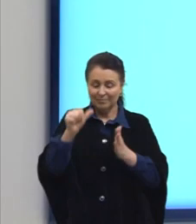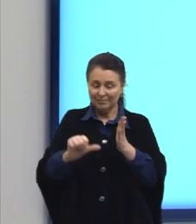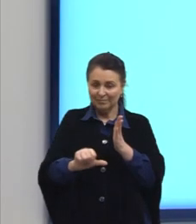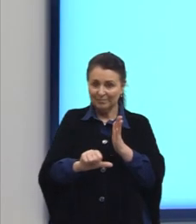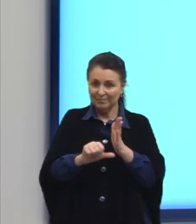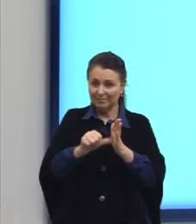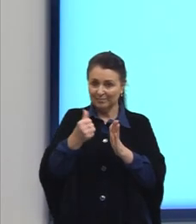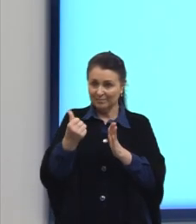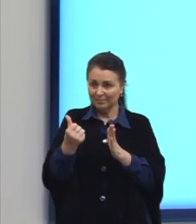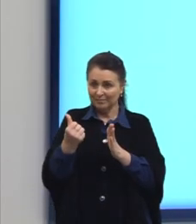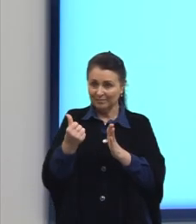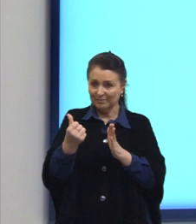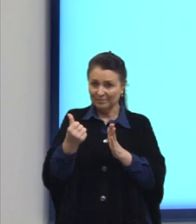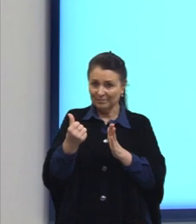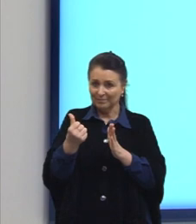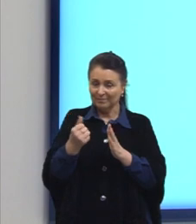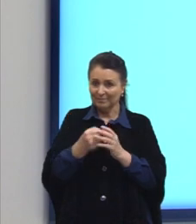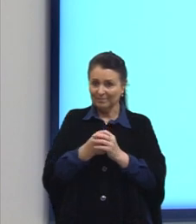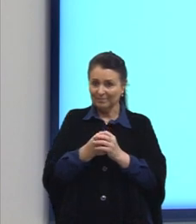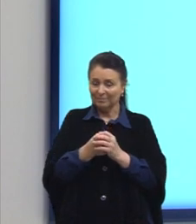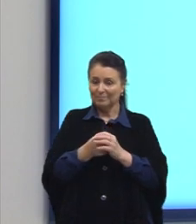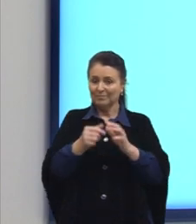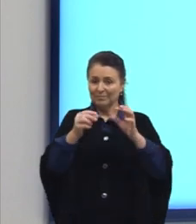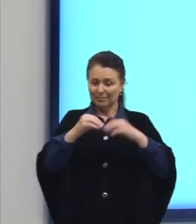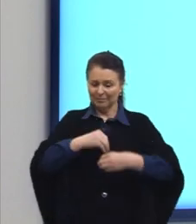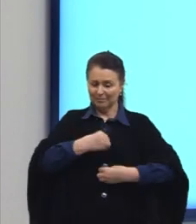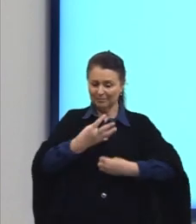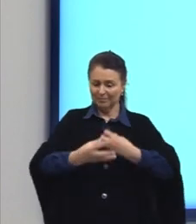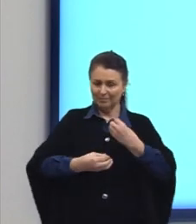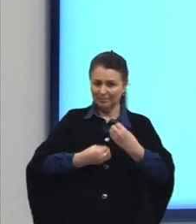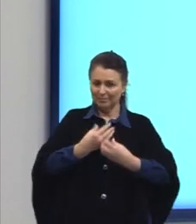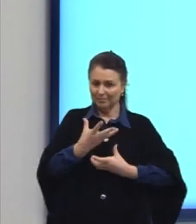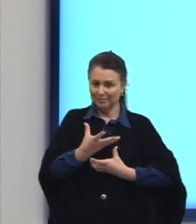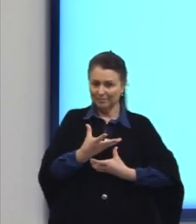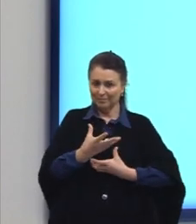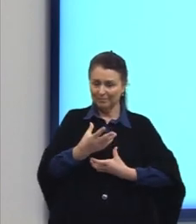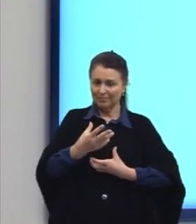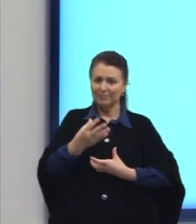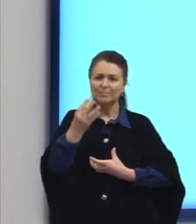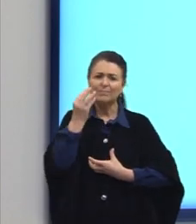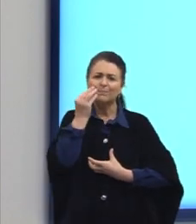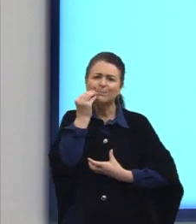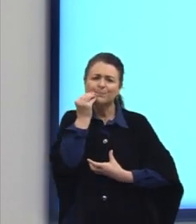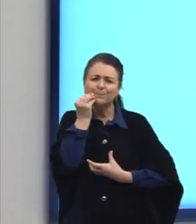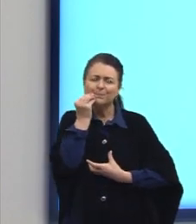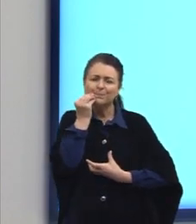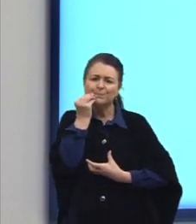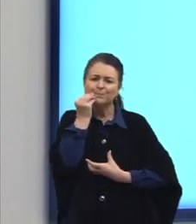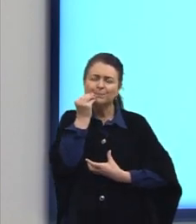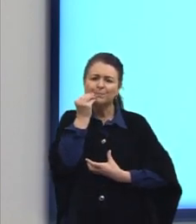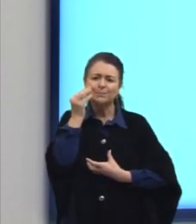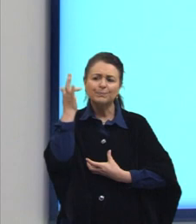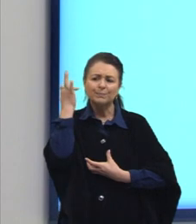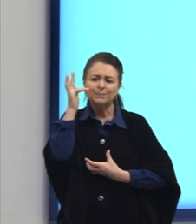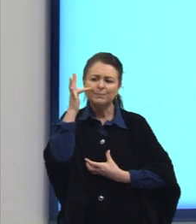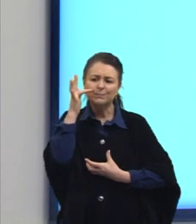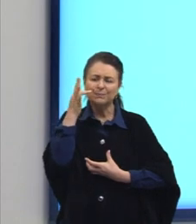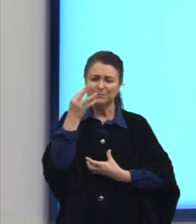Leva ali aonde ele aparece. Olha o primeiro trecho. Morder o fruto amargo e não cuspir.